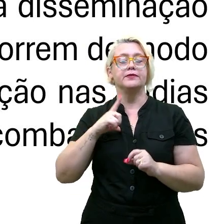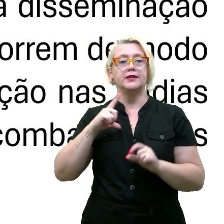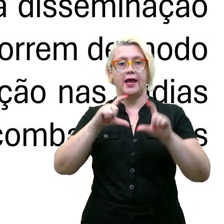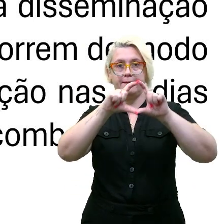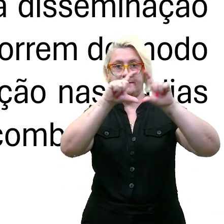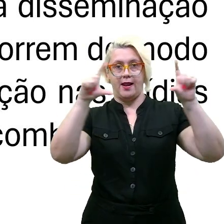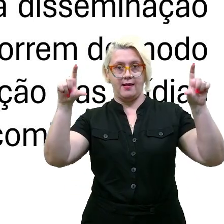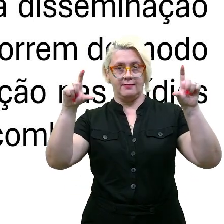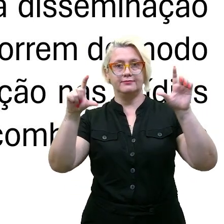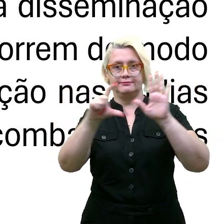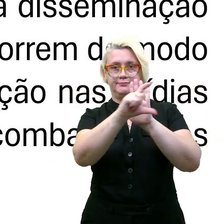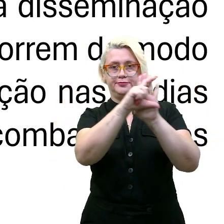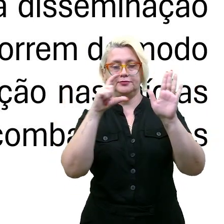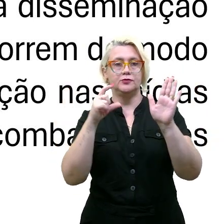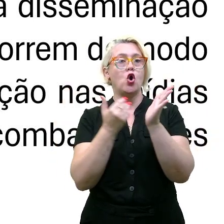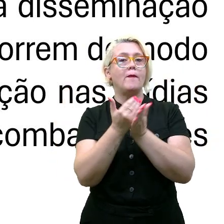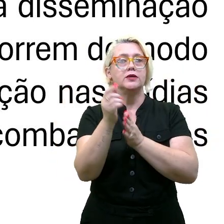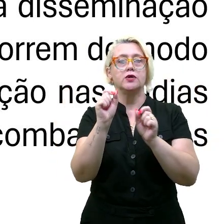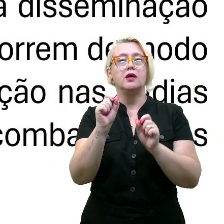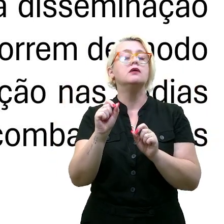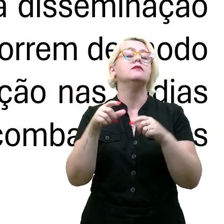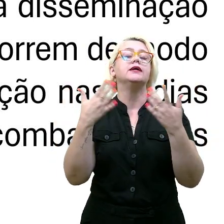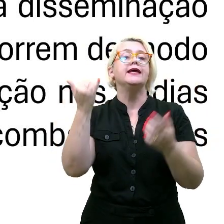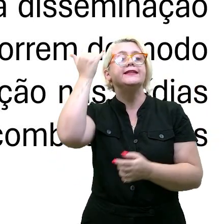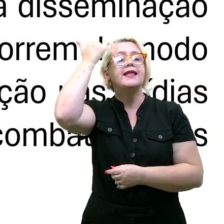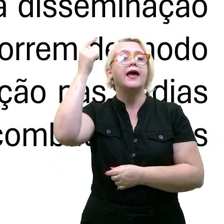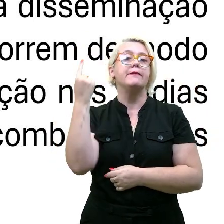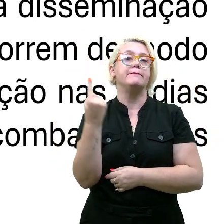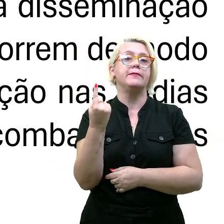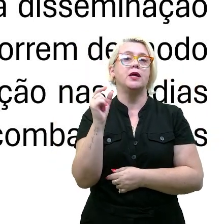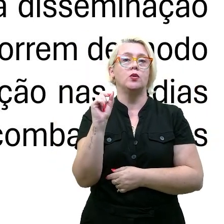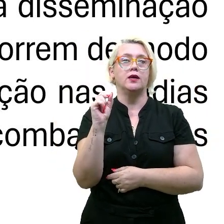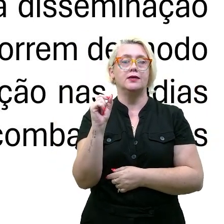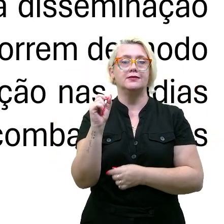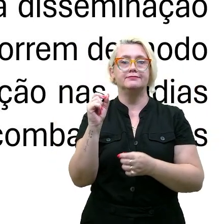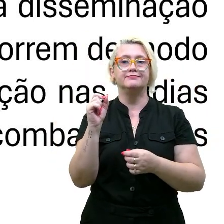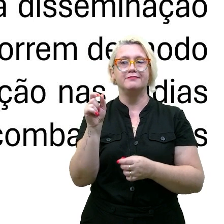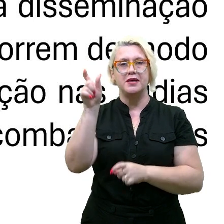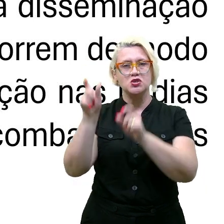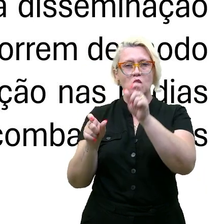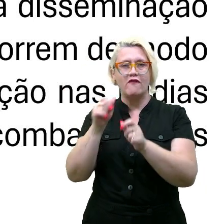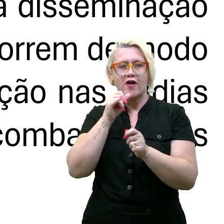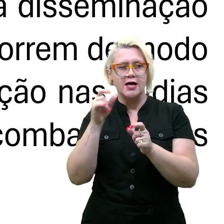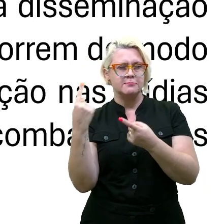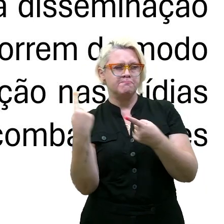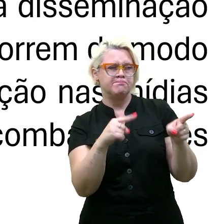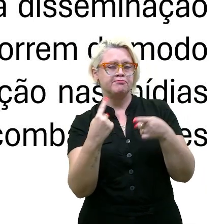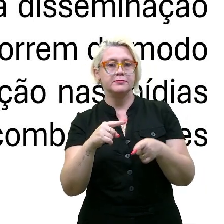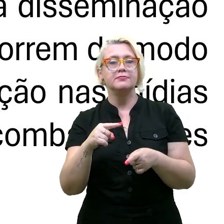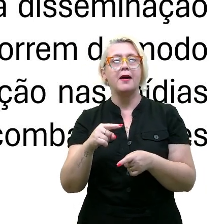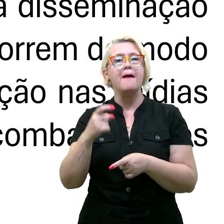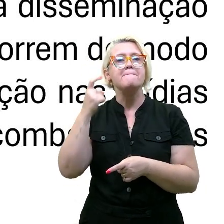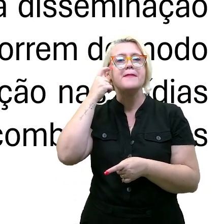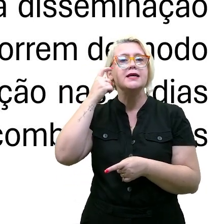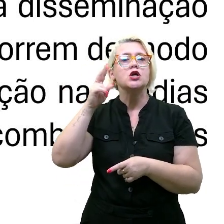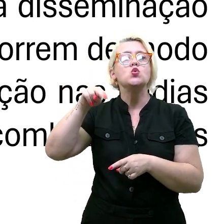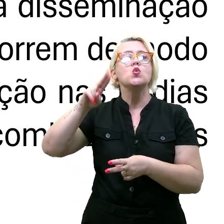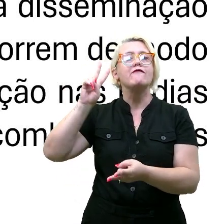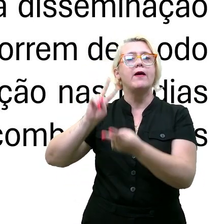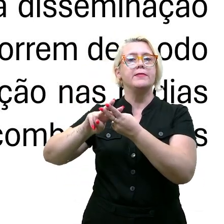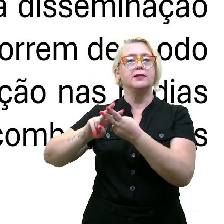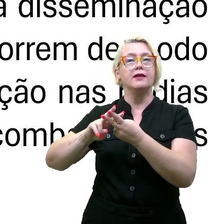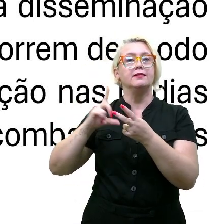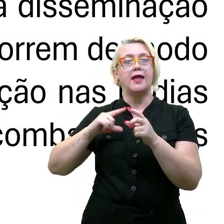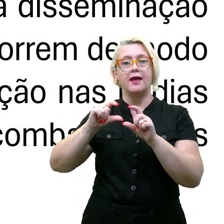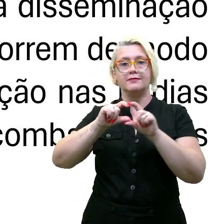introdução. Qual que foi a primeira ideia? A certeza da impunidade, que está aí marcadinho de azul para você não